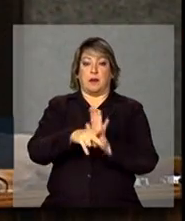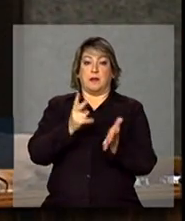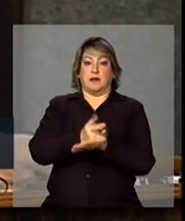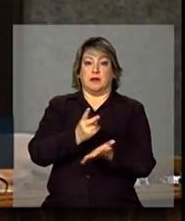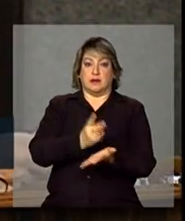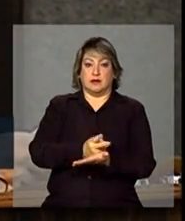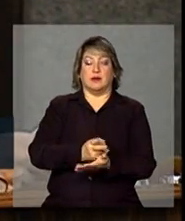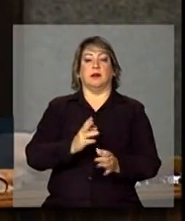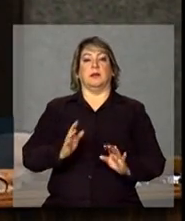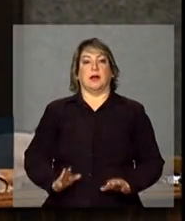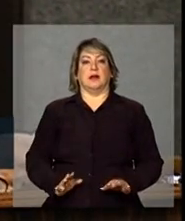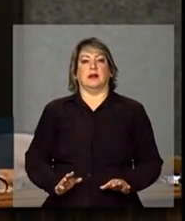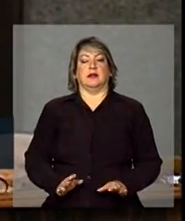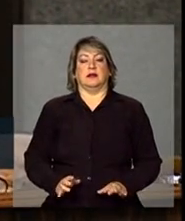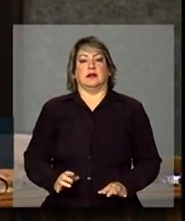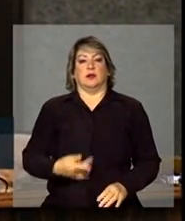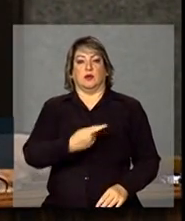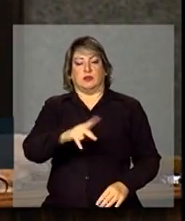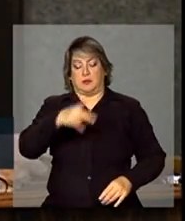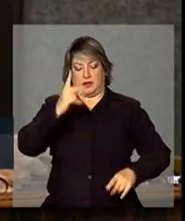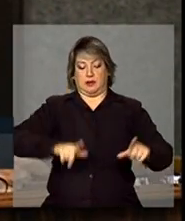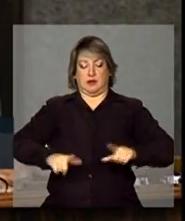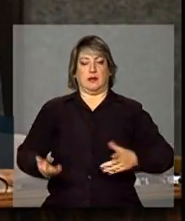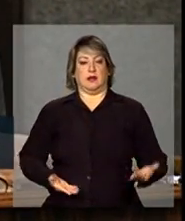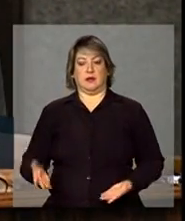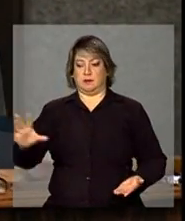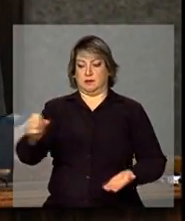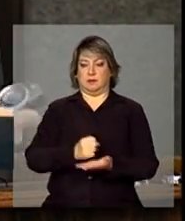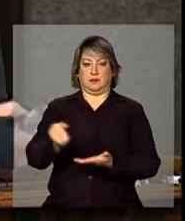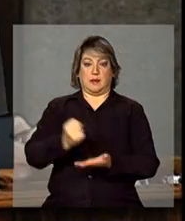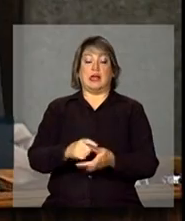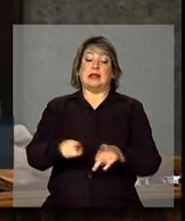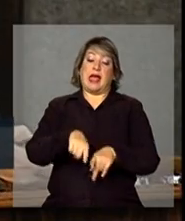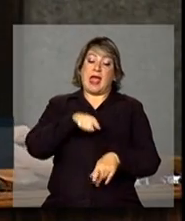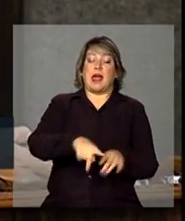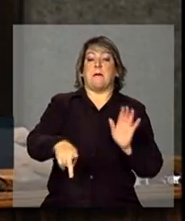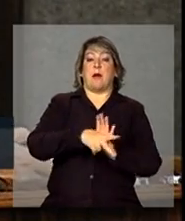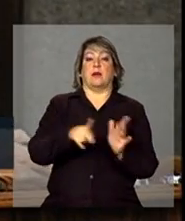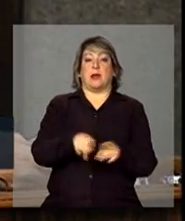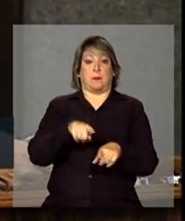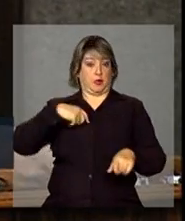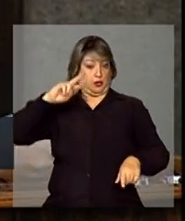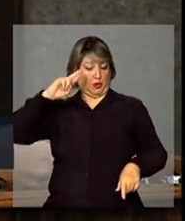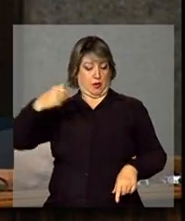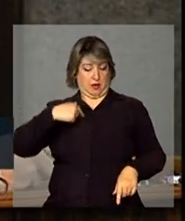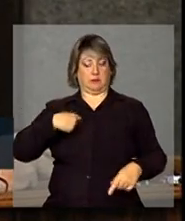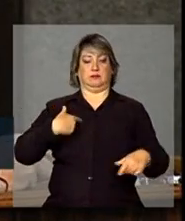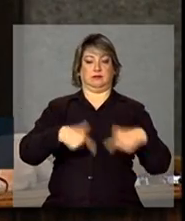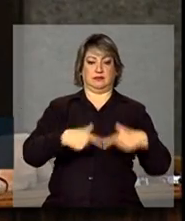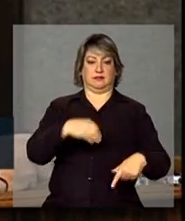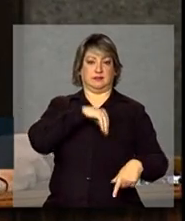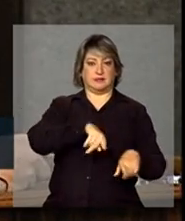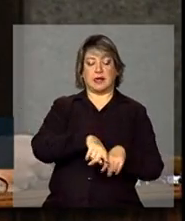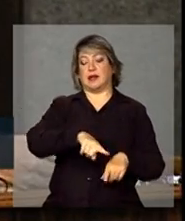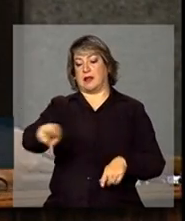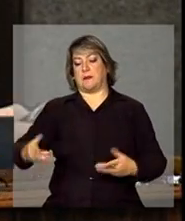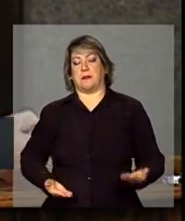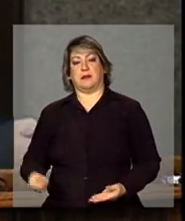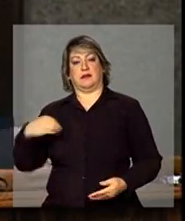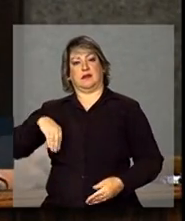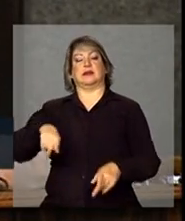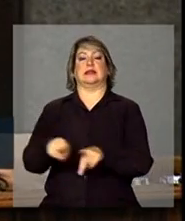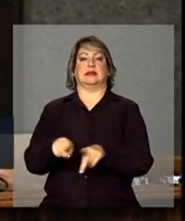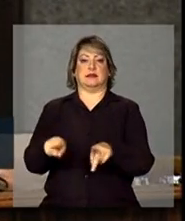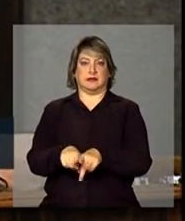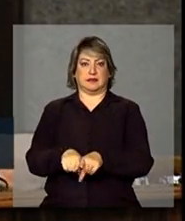mas emprego para os seus trabalhadores contratados, e gerando um nível de renda para esses trabalhadores impressionante,